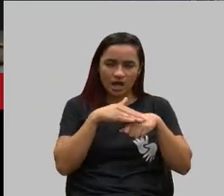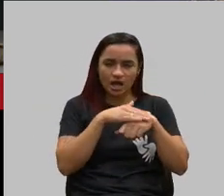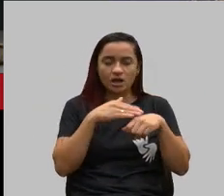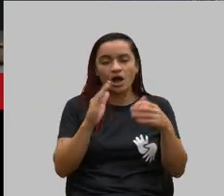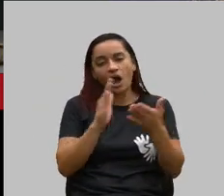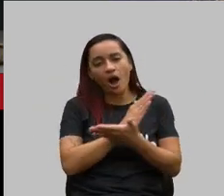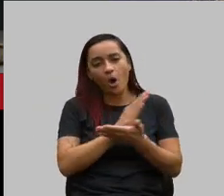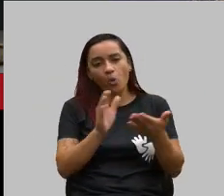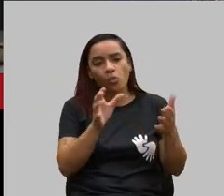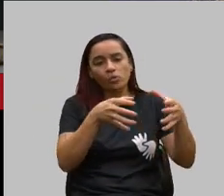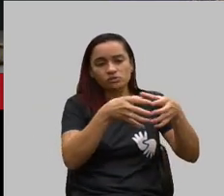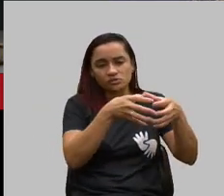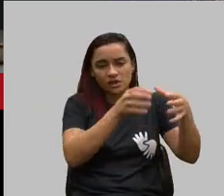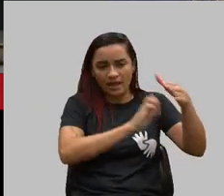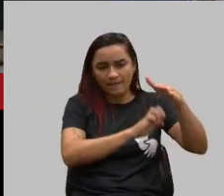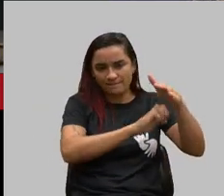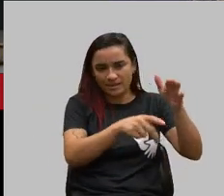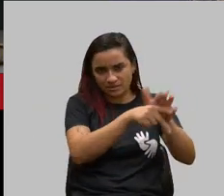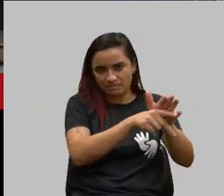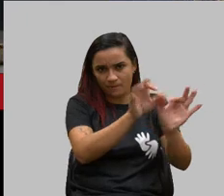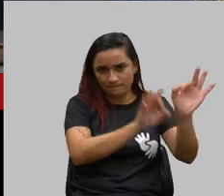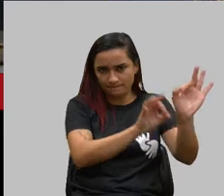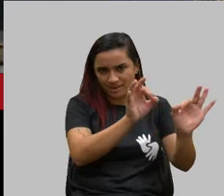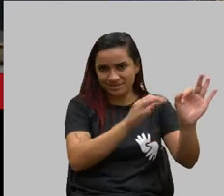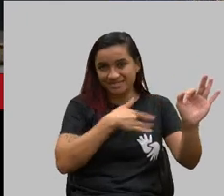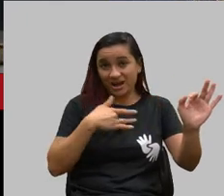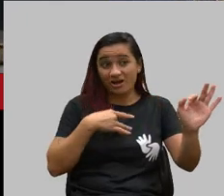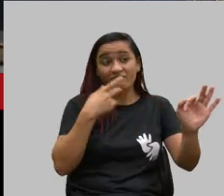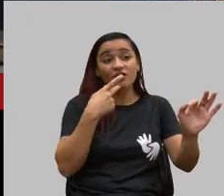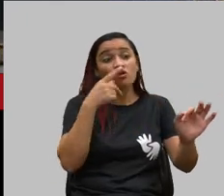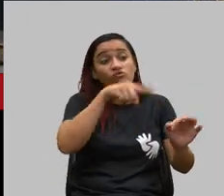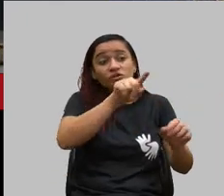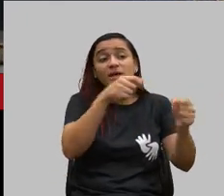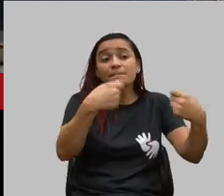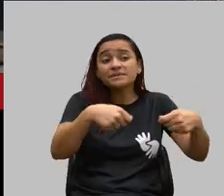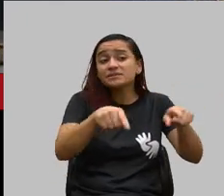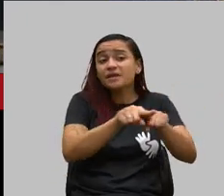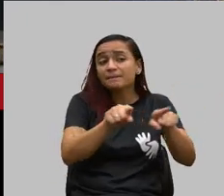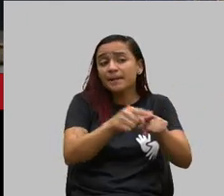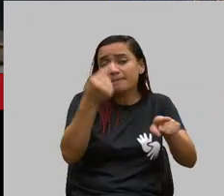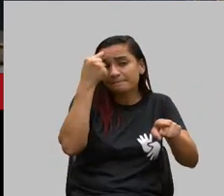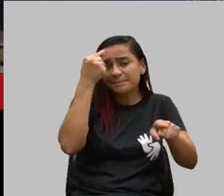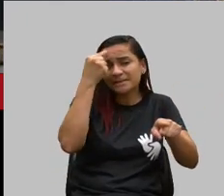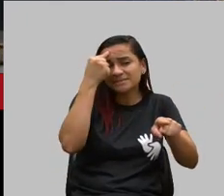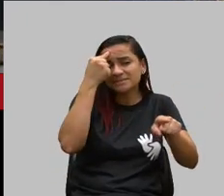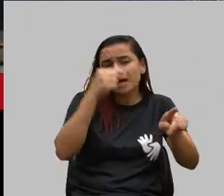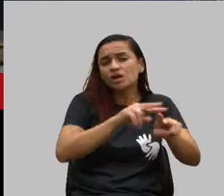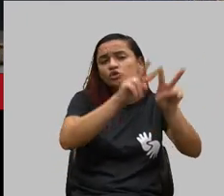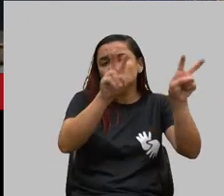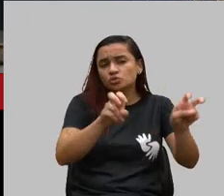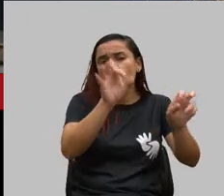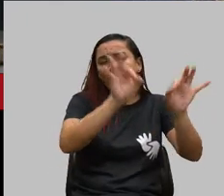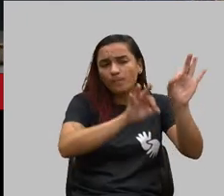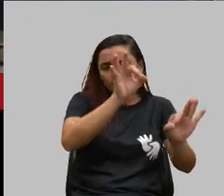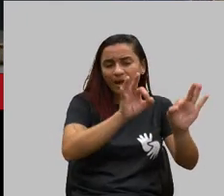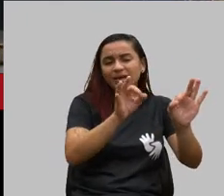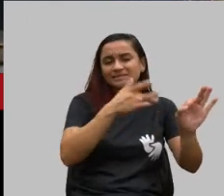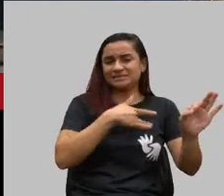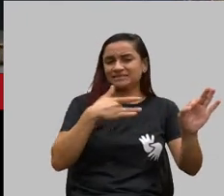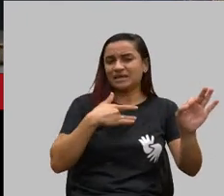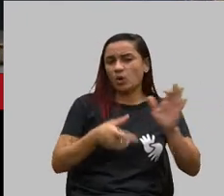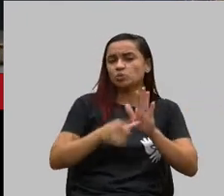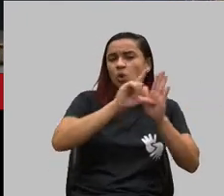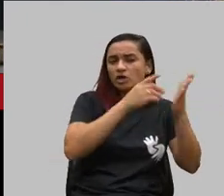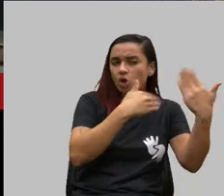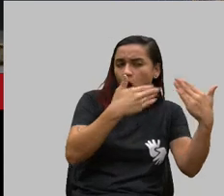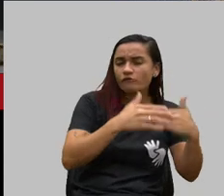reguladoras, elas me falaram, você tem que pensar também no lado do plano de saúde. Por isso que eu vim aqui e falei, no meio da minha conversa com